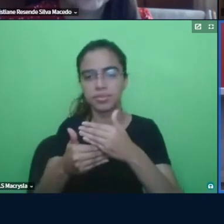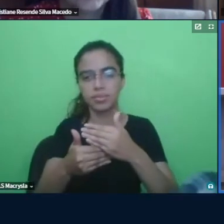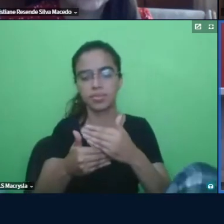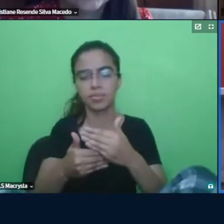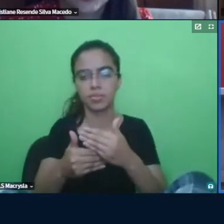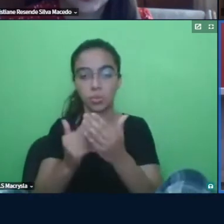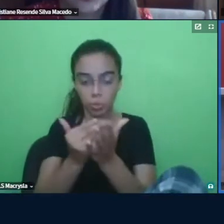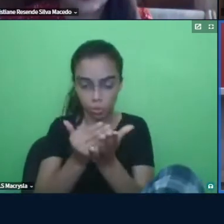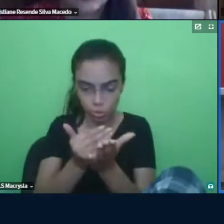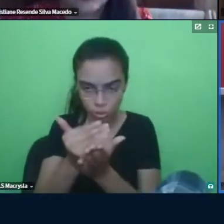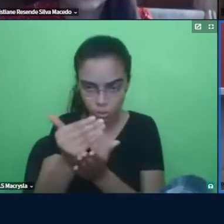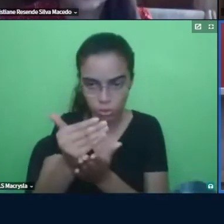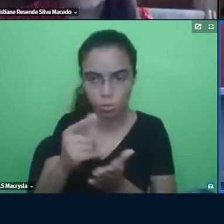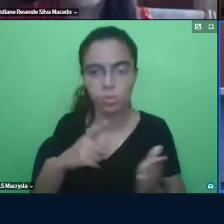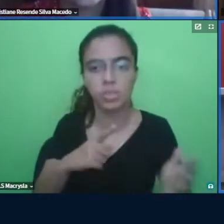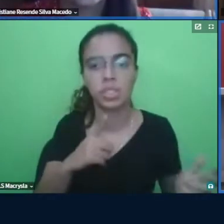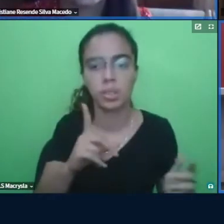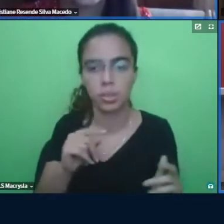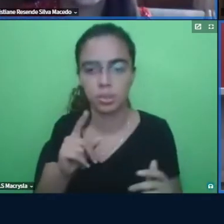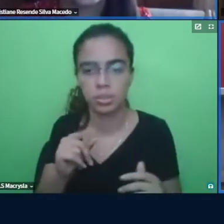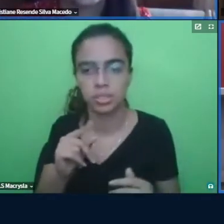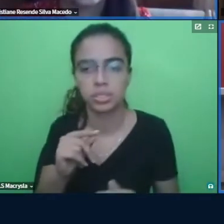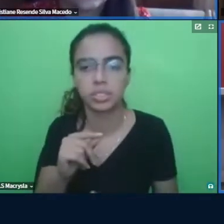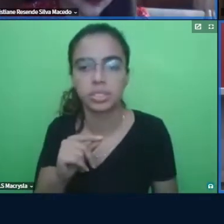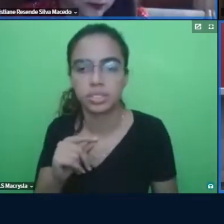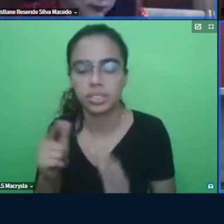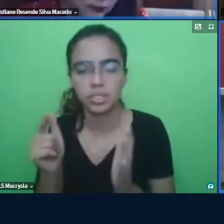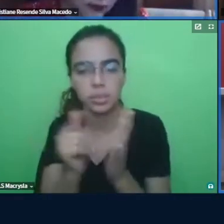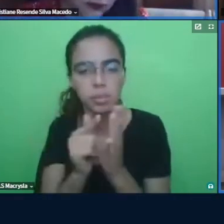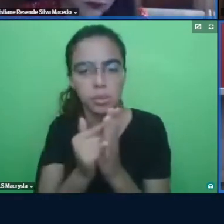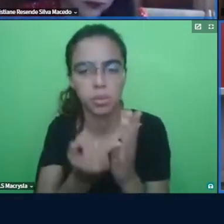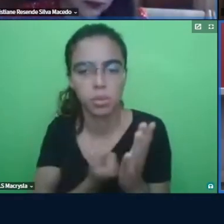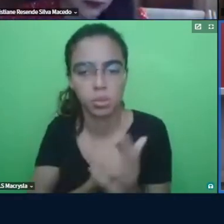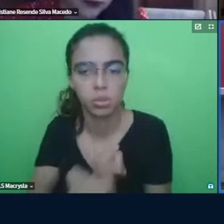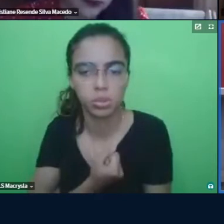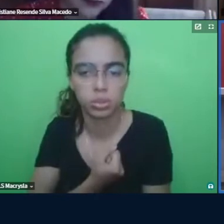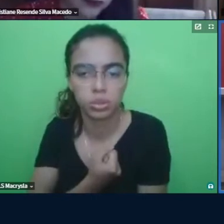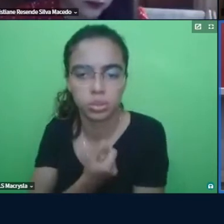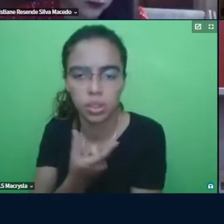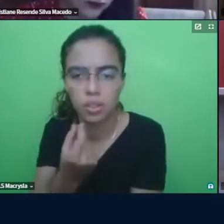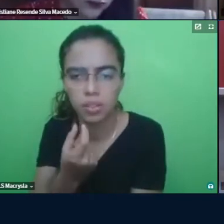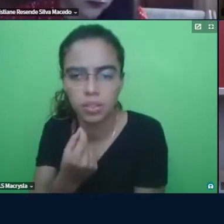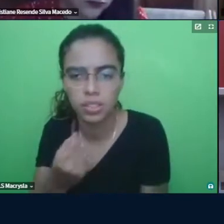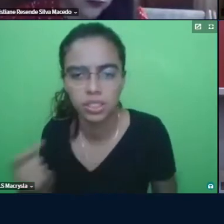começo a Cris eu tô lá na página que página é só um minutinho deixa eu ver